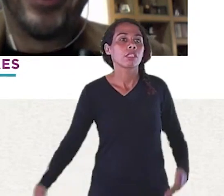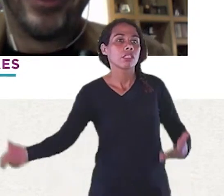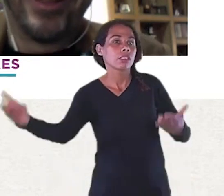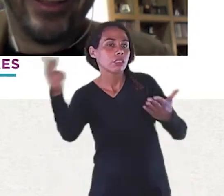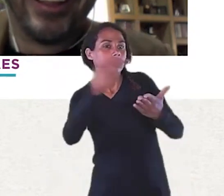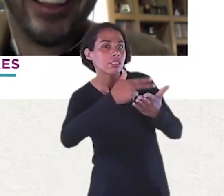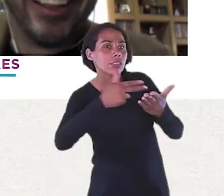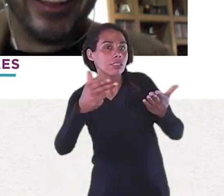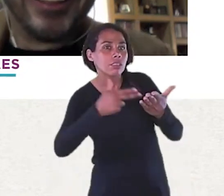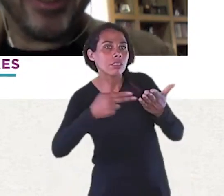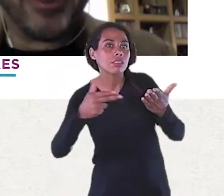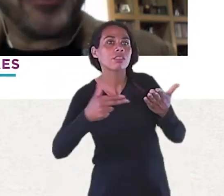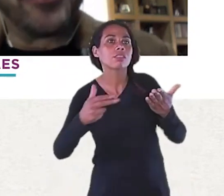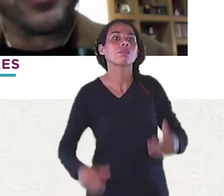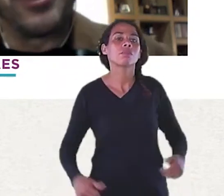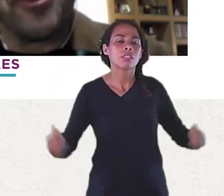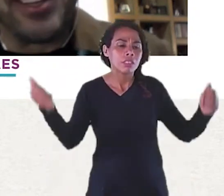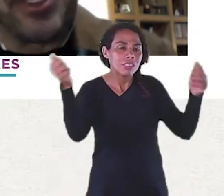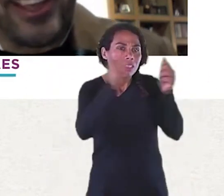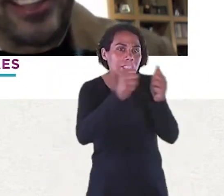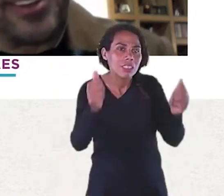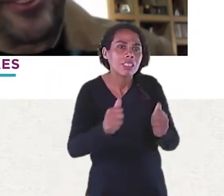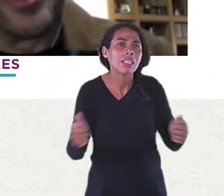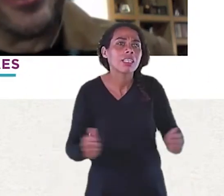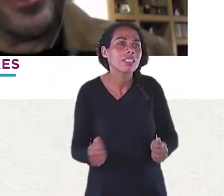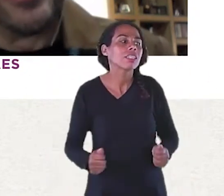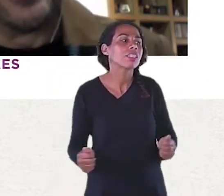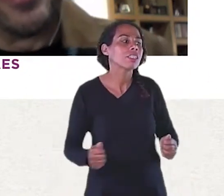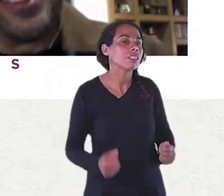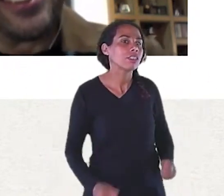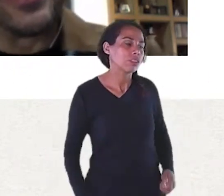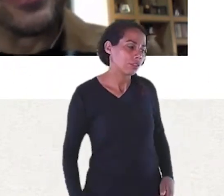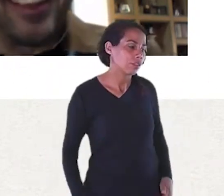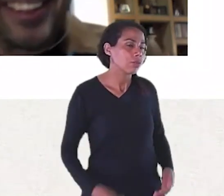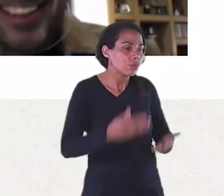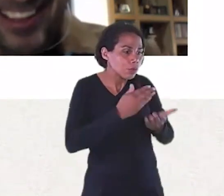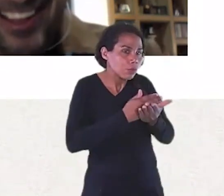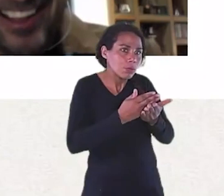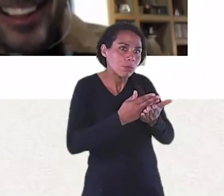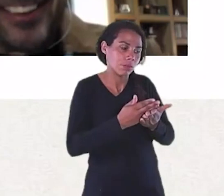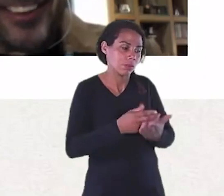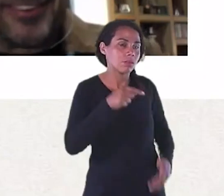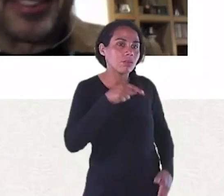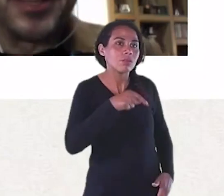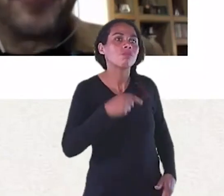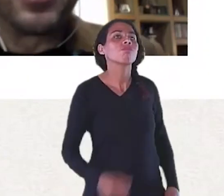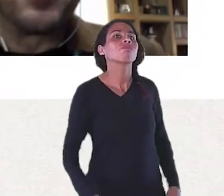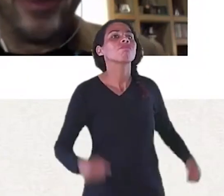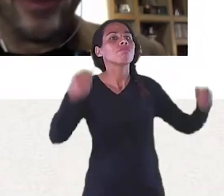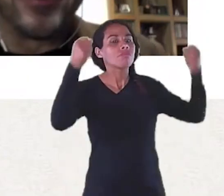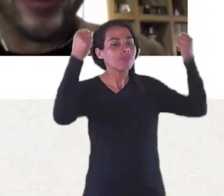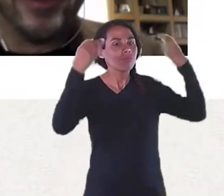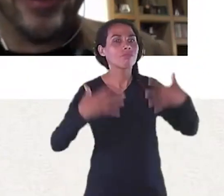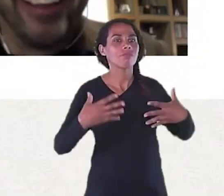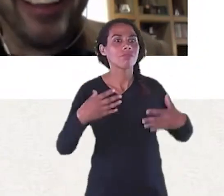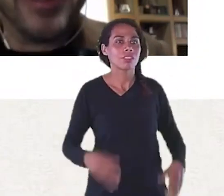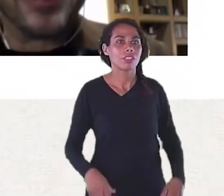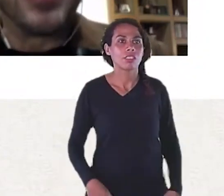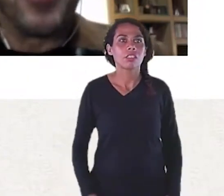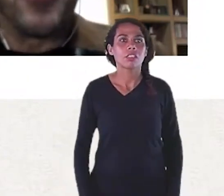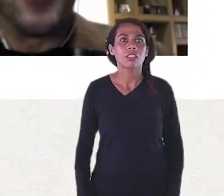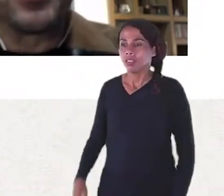Vamos começar por aí? Você já começou o quê, Dijon? Dijon, design... Você já começou, hein? Você é muito esperto.